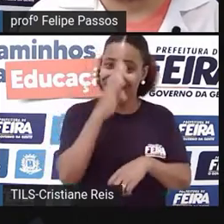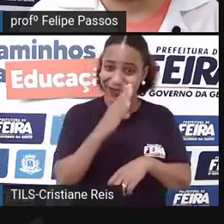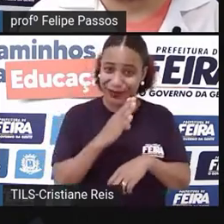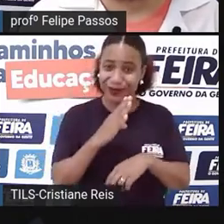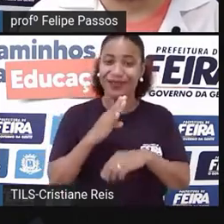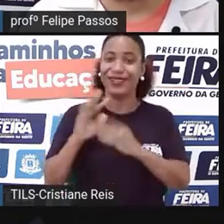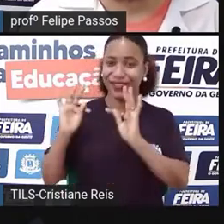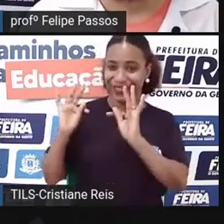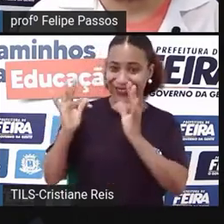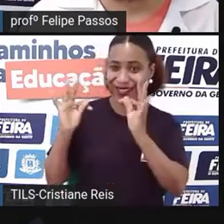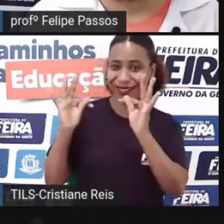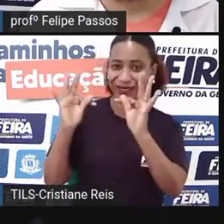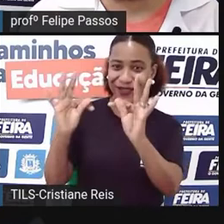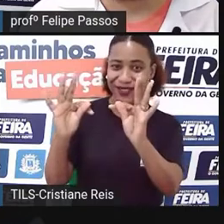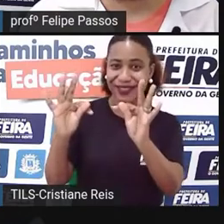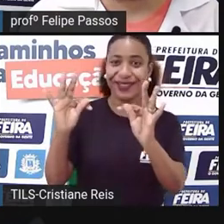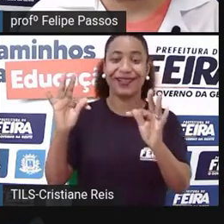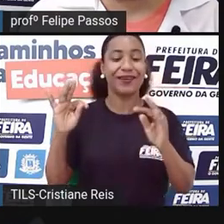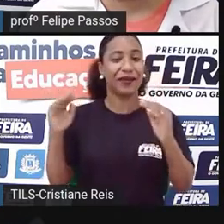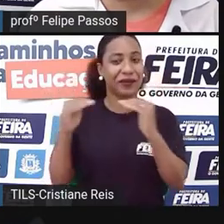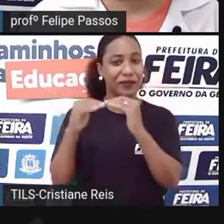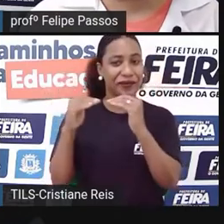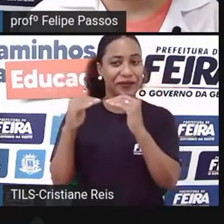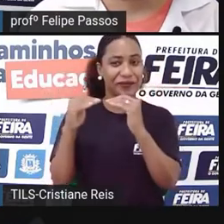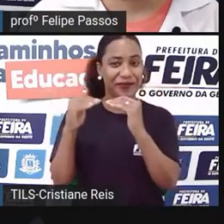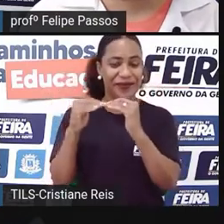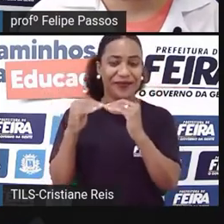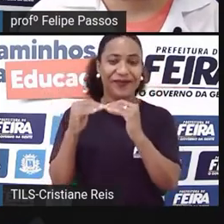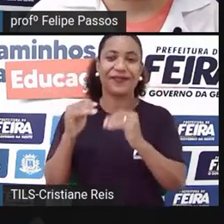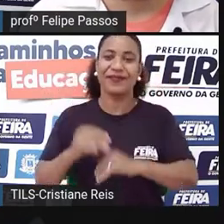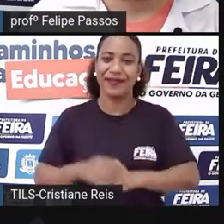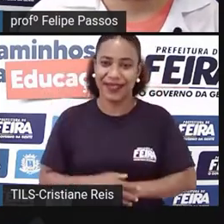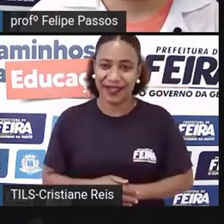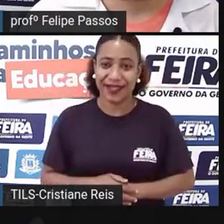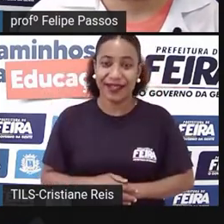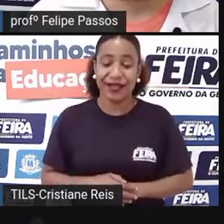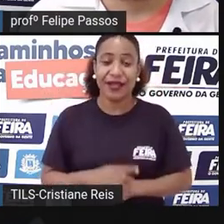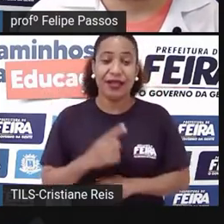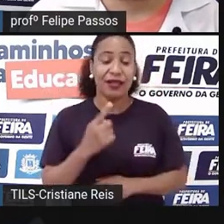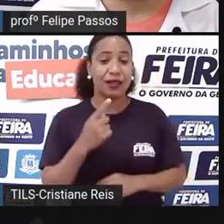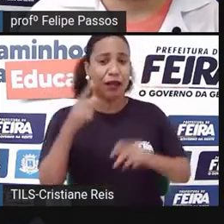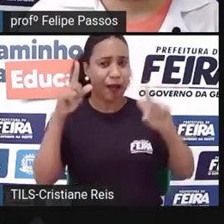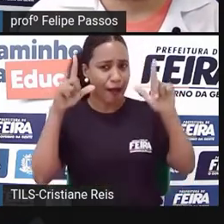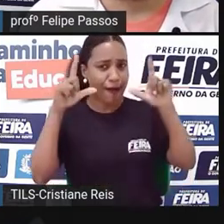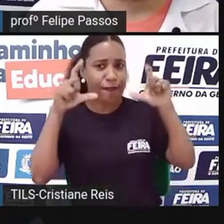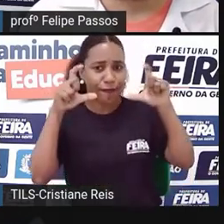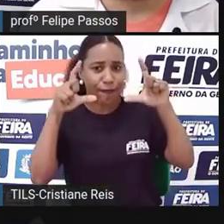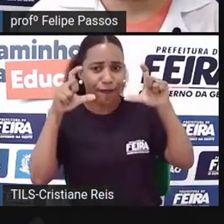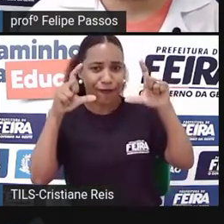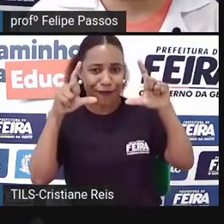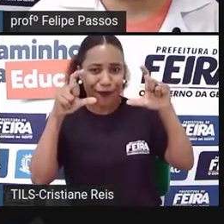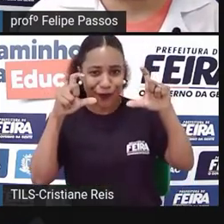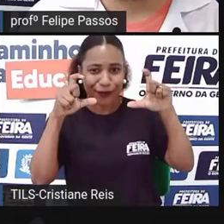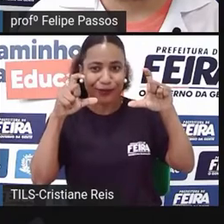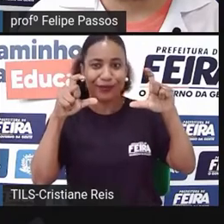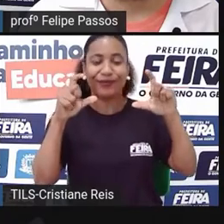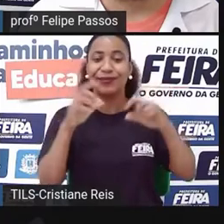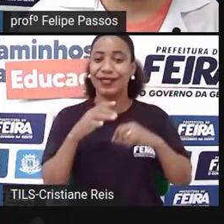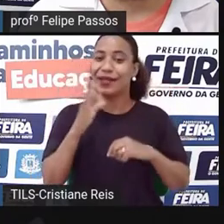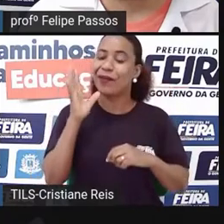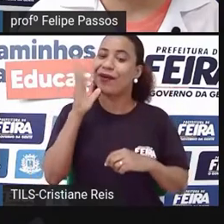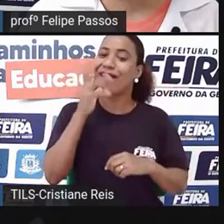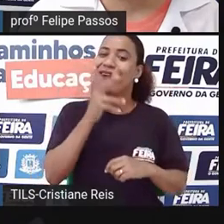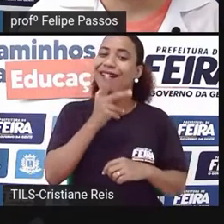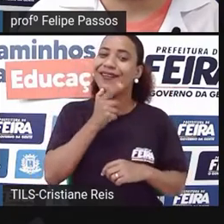Então, é muito legal imaginar isso. Para vocês terem uma ideia, a fotografia levava cerca de 30 minutos para ser feita.